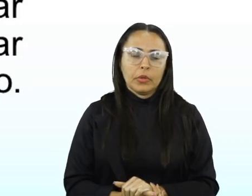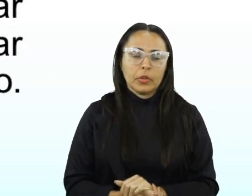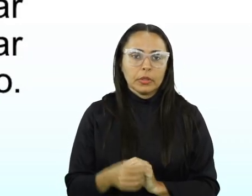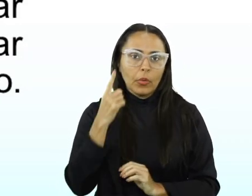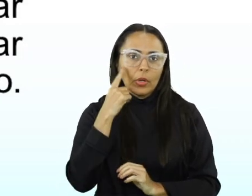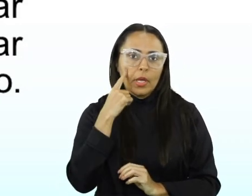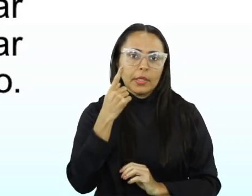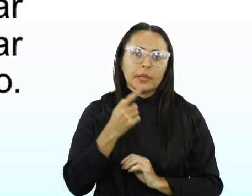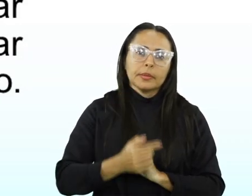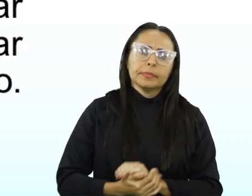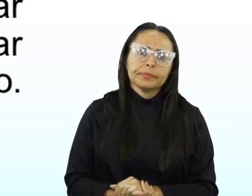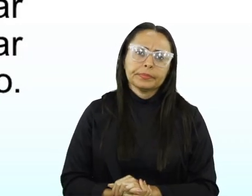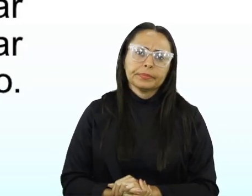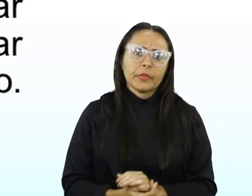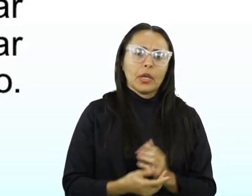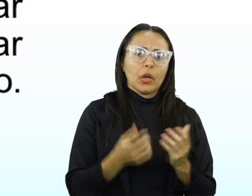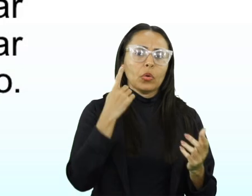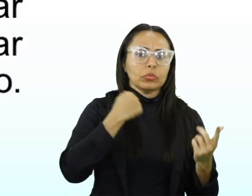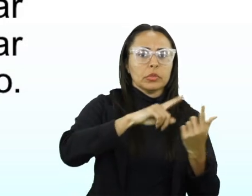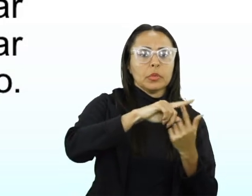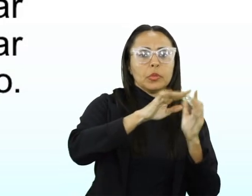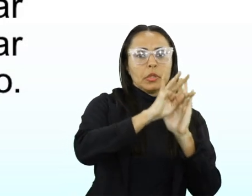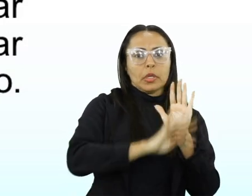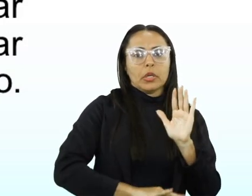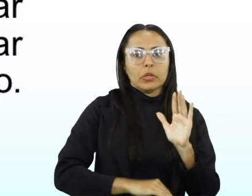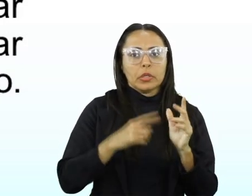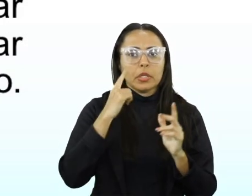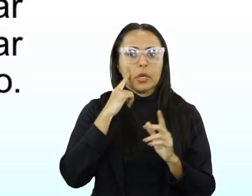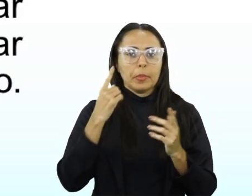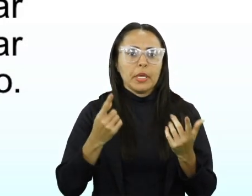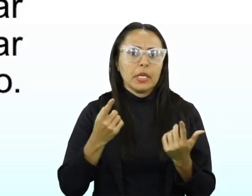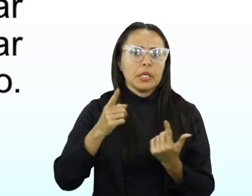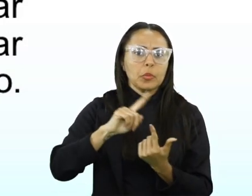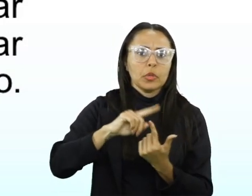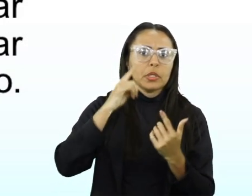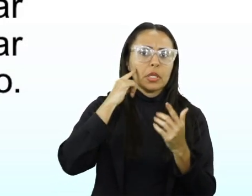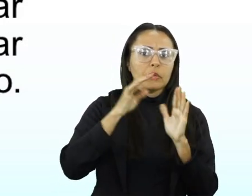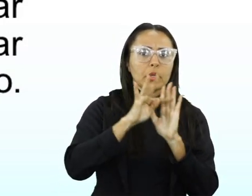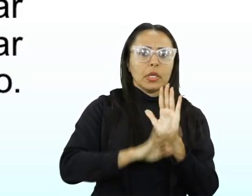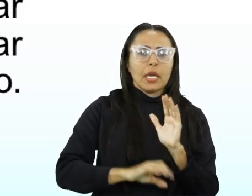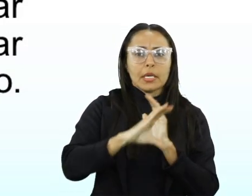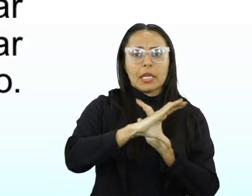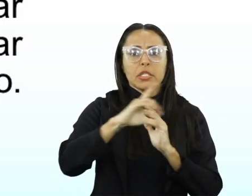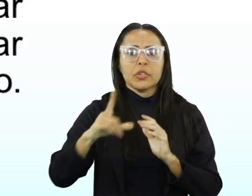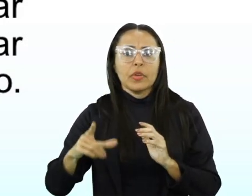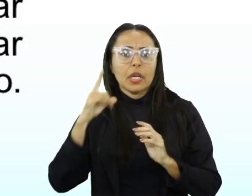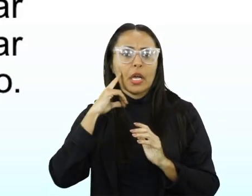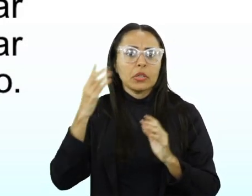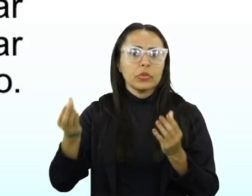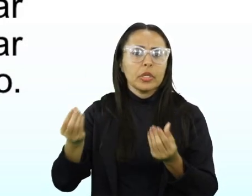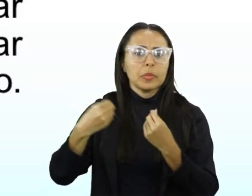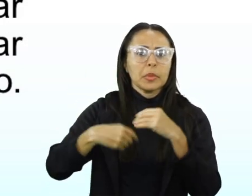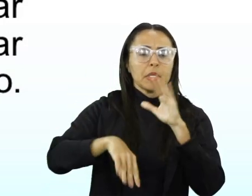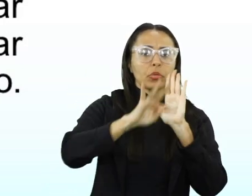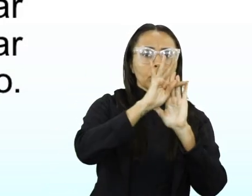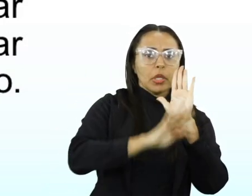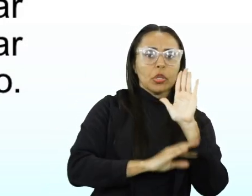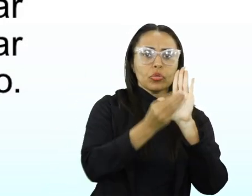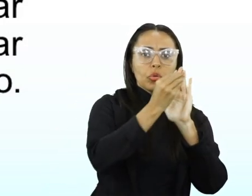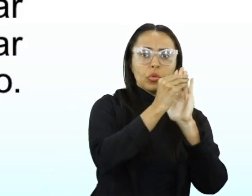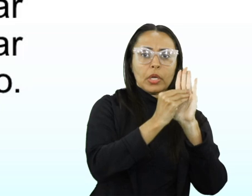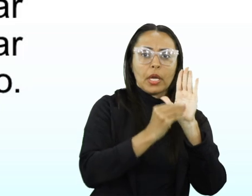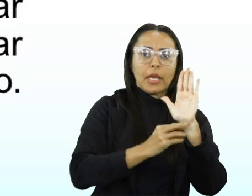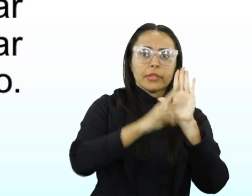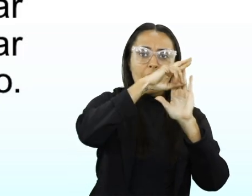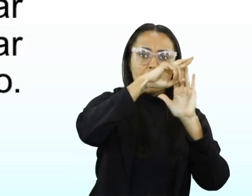dá uma olhada. Os tipos de textos, também chamados de tipologias textuais, são as classificações recebidas por um texto de acordo com